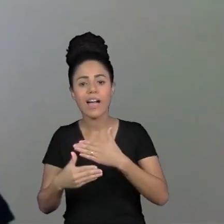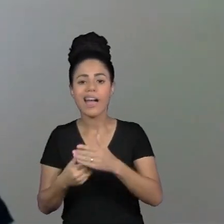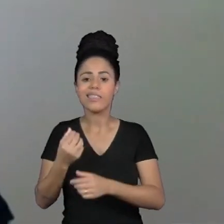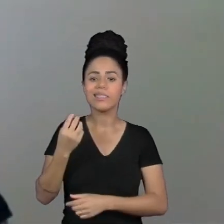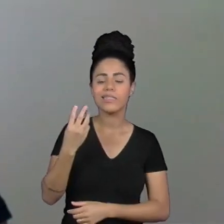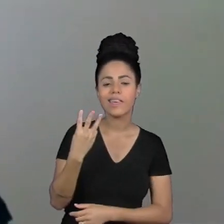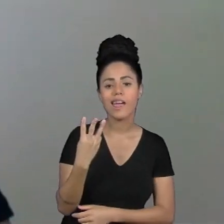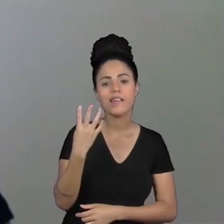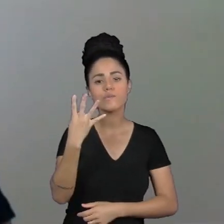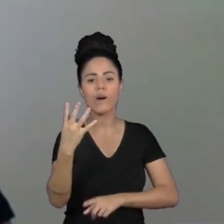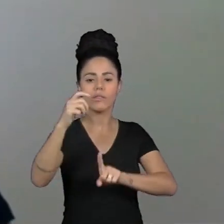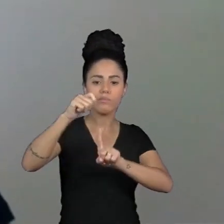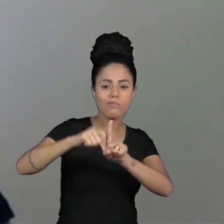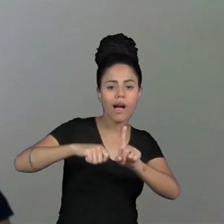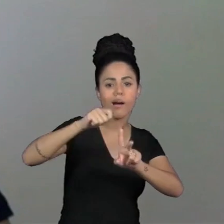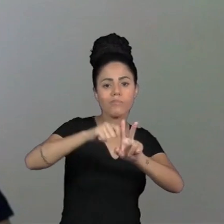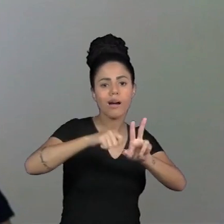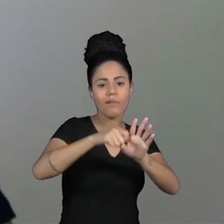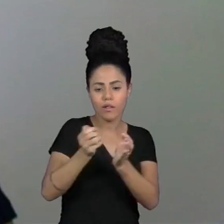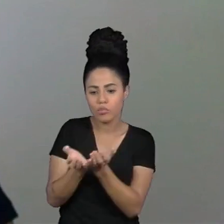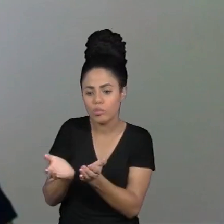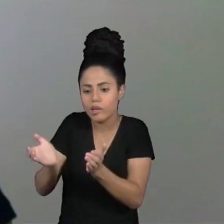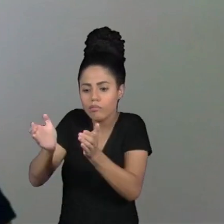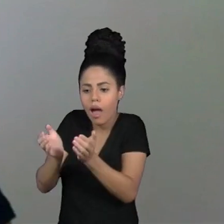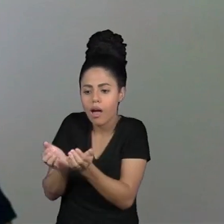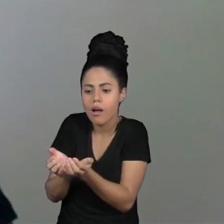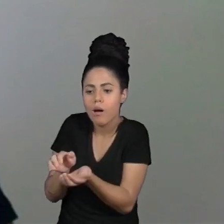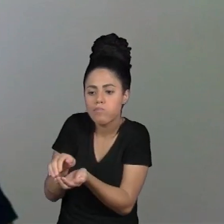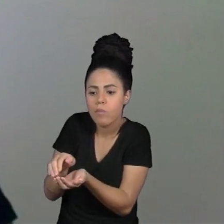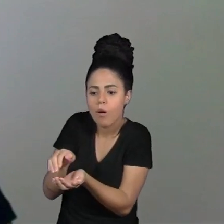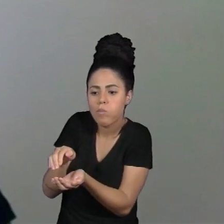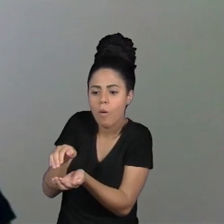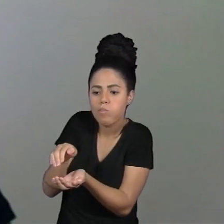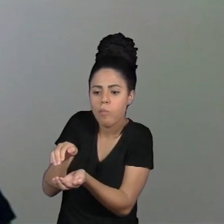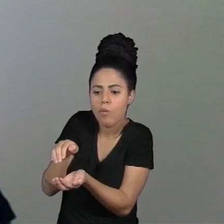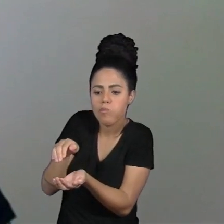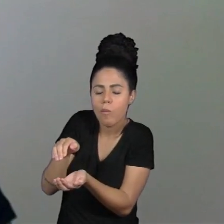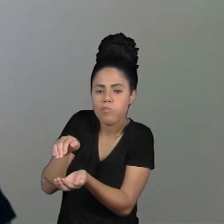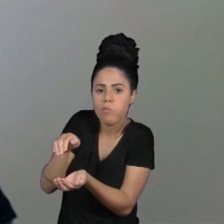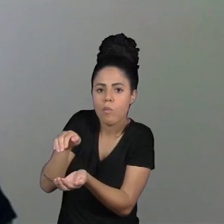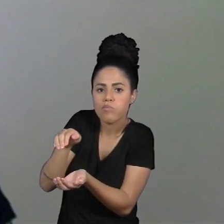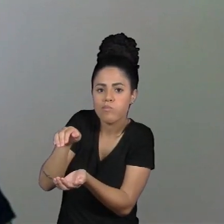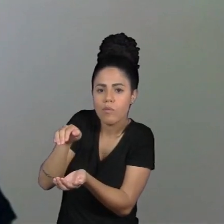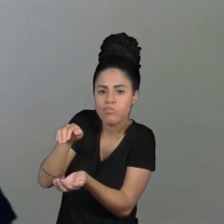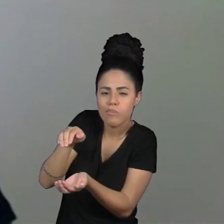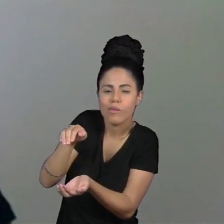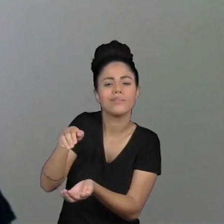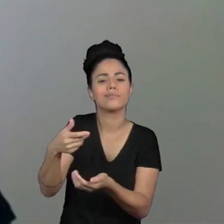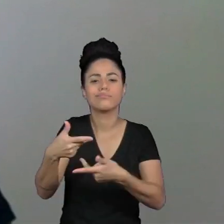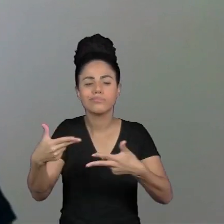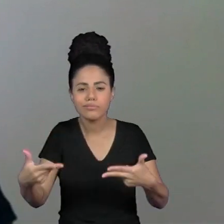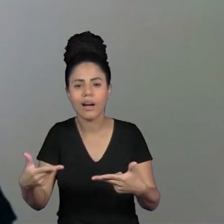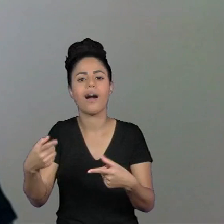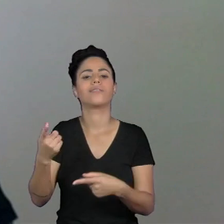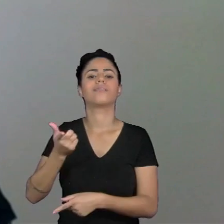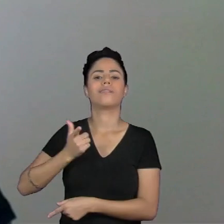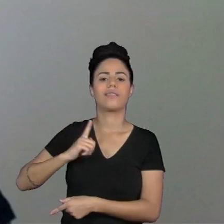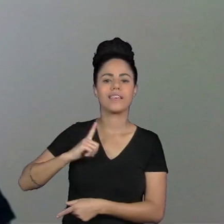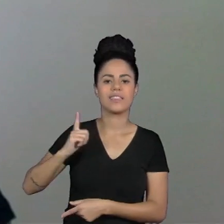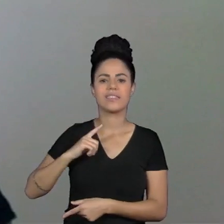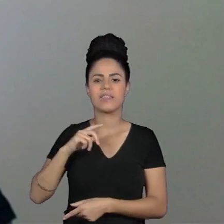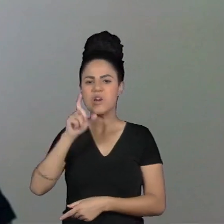4 meses que fica dentro do ninho crescendo uma série de fatores como predação